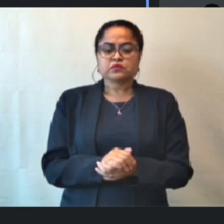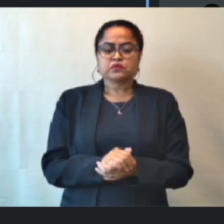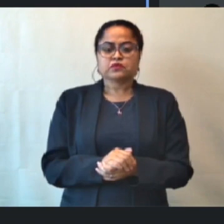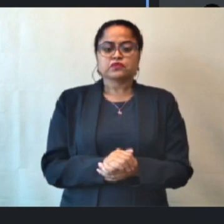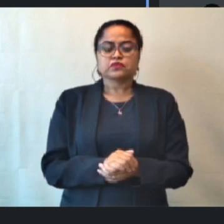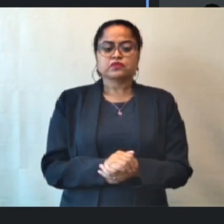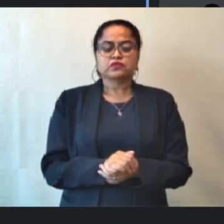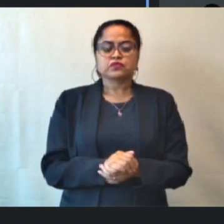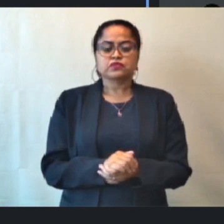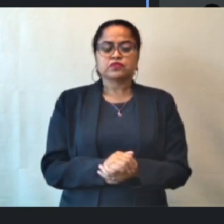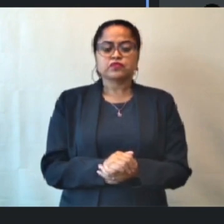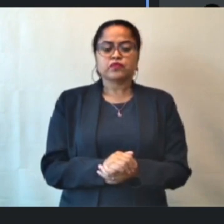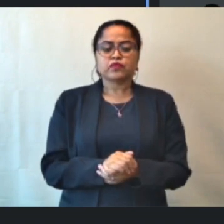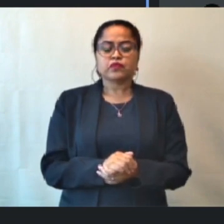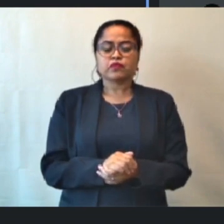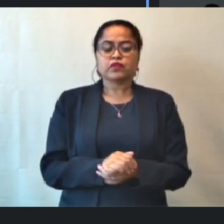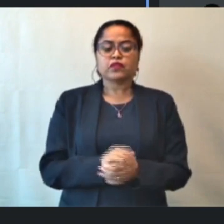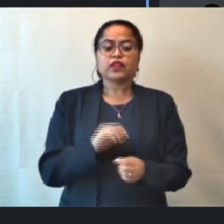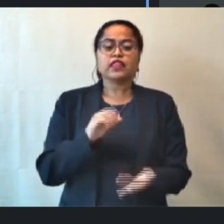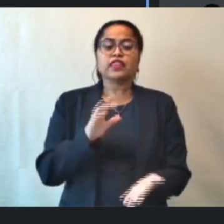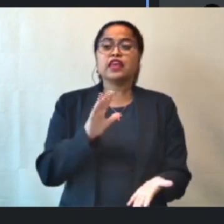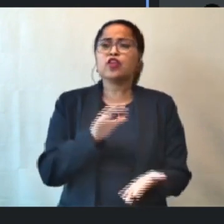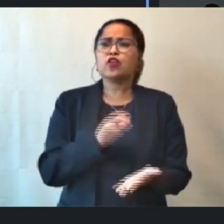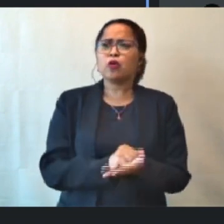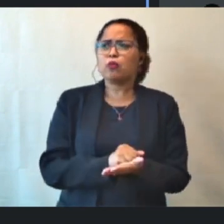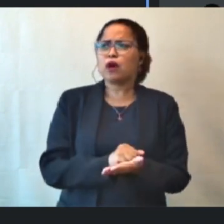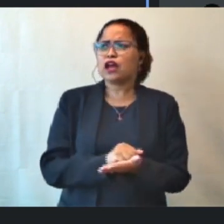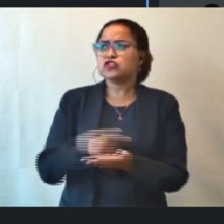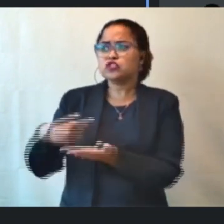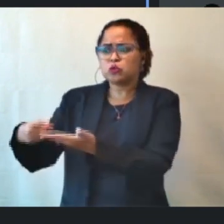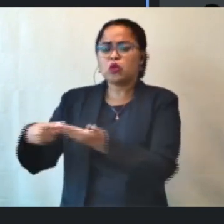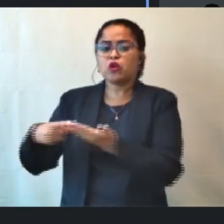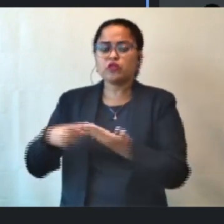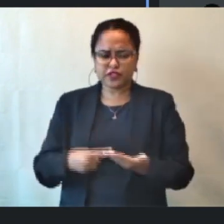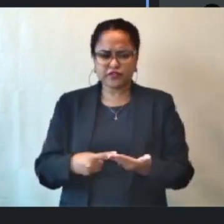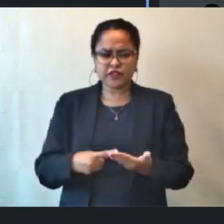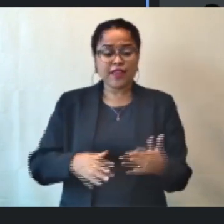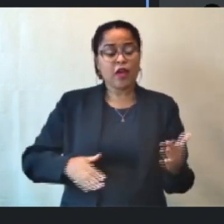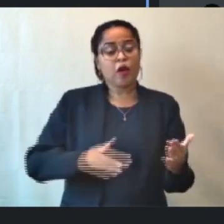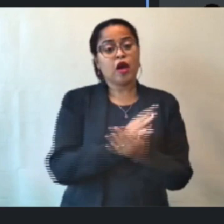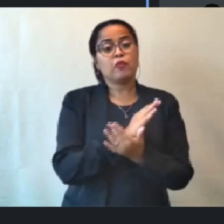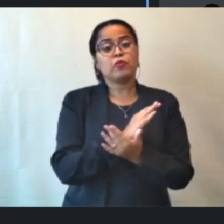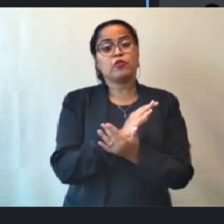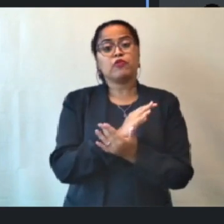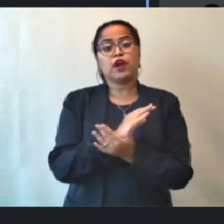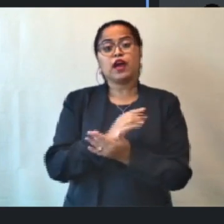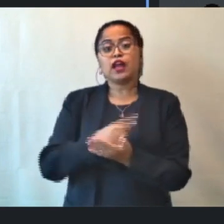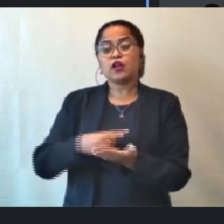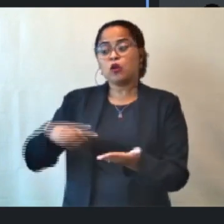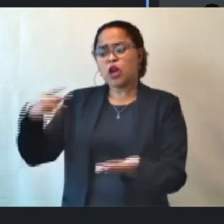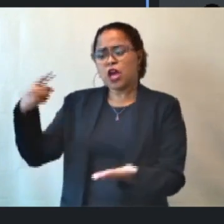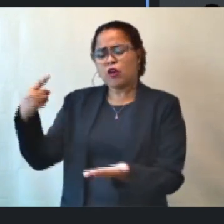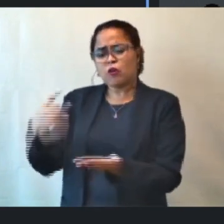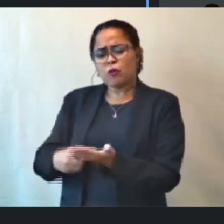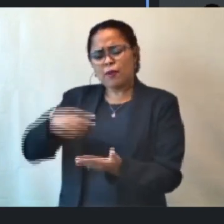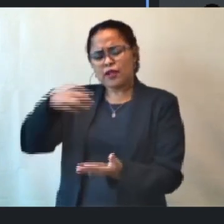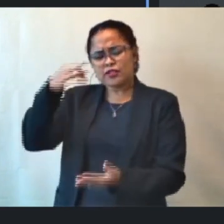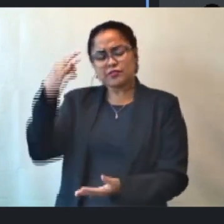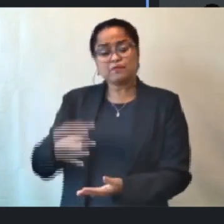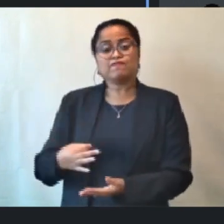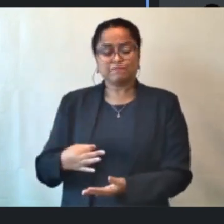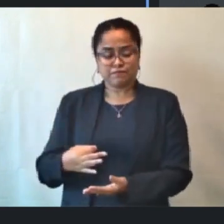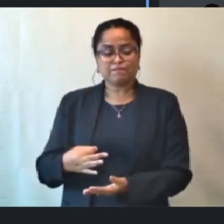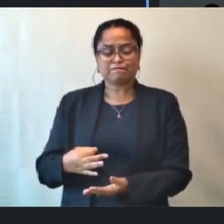deram baixa no convite e aprovaram a convocação. Ou seja, já perdemos tempo, porque não